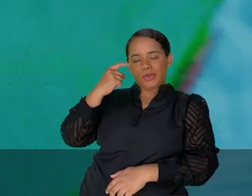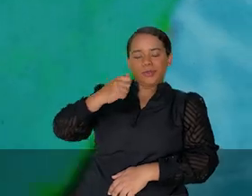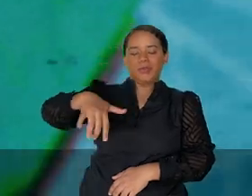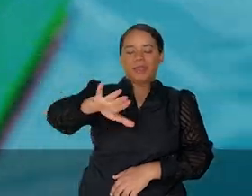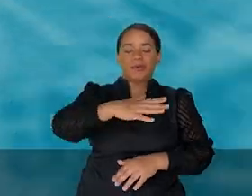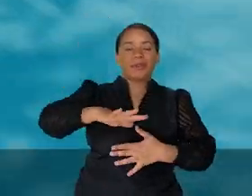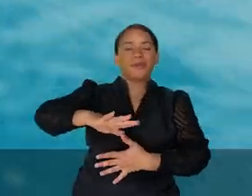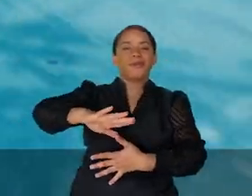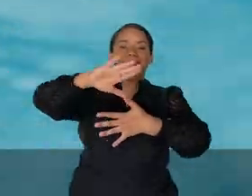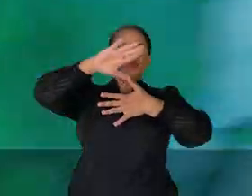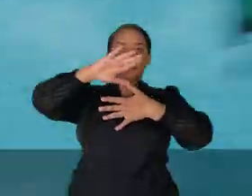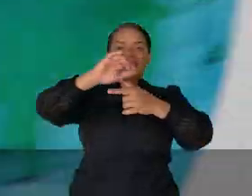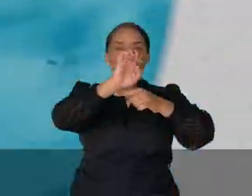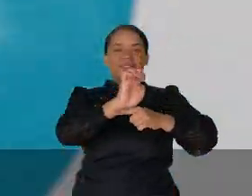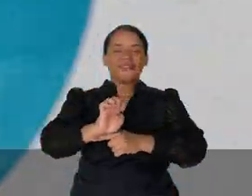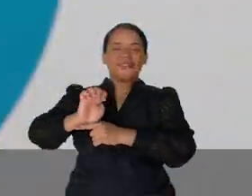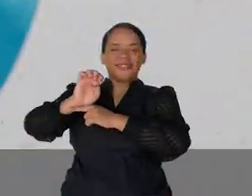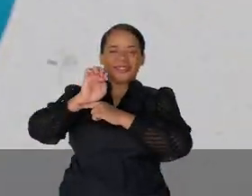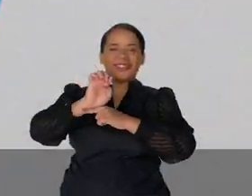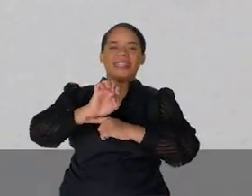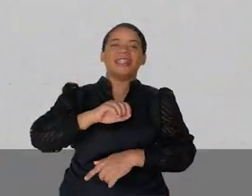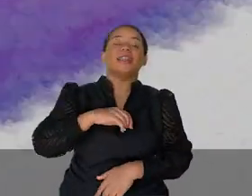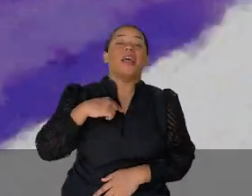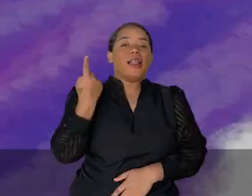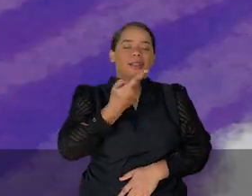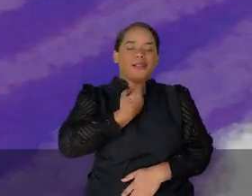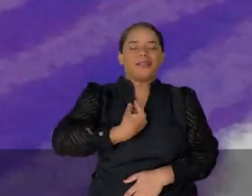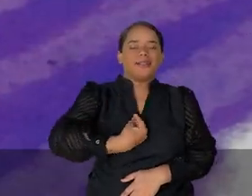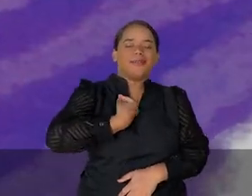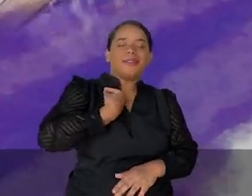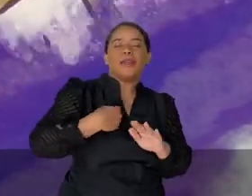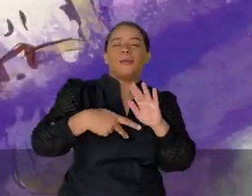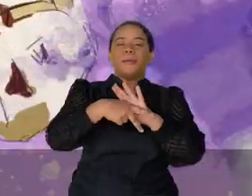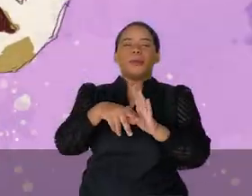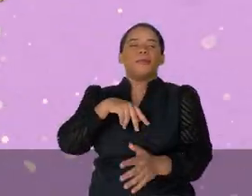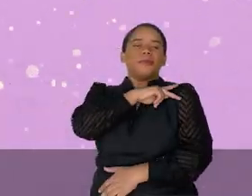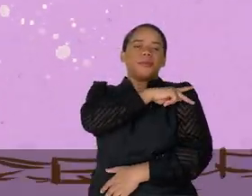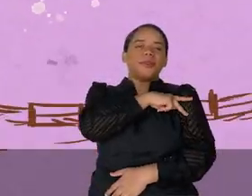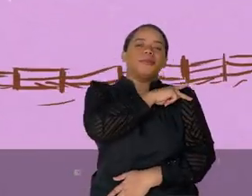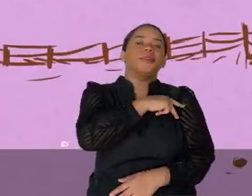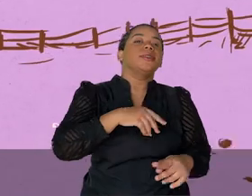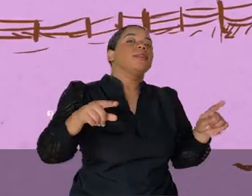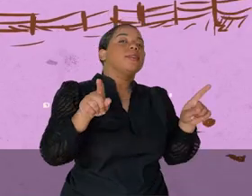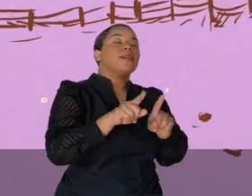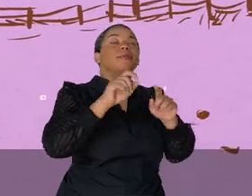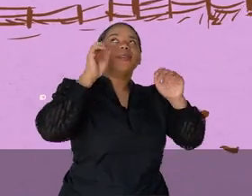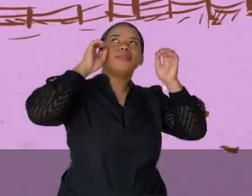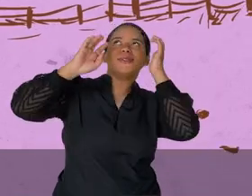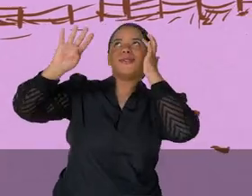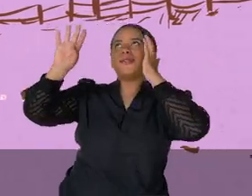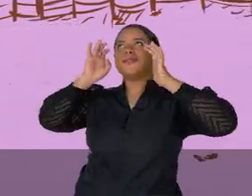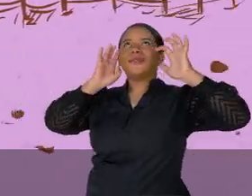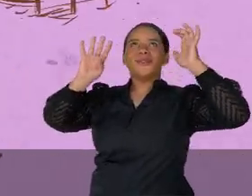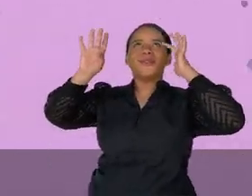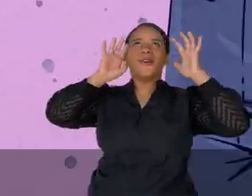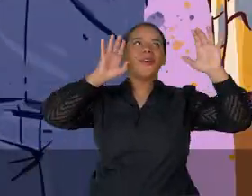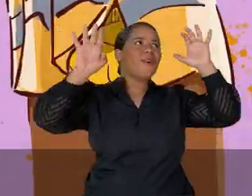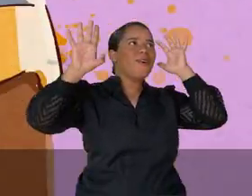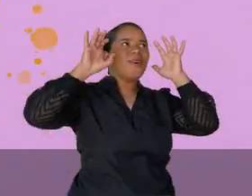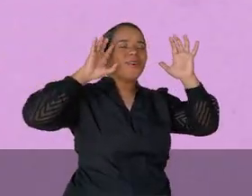filha do sol do Equador, pertence em ti a nossa vida,